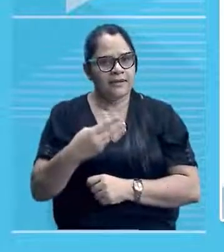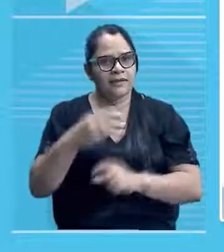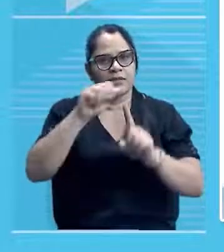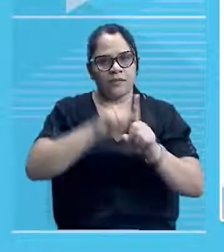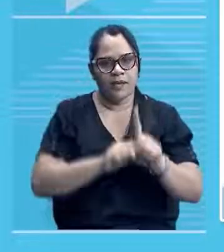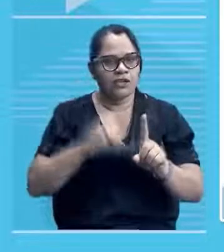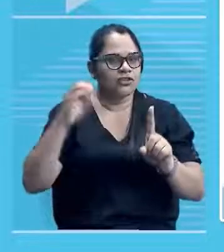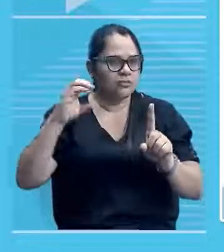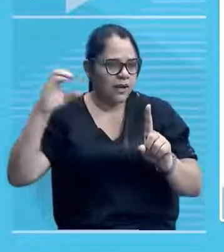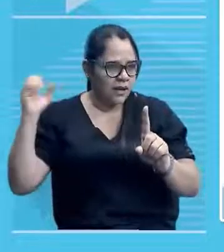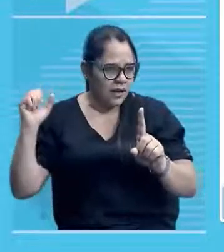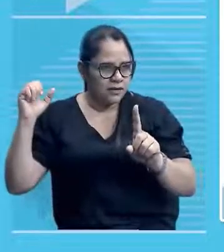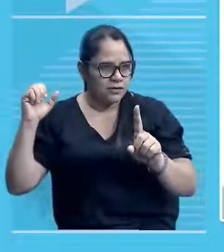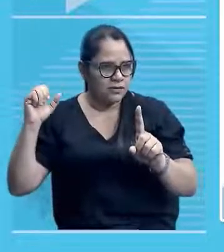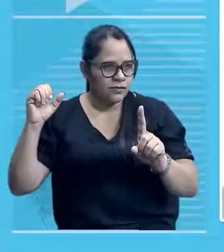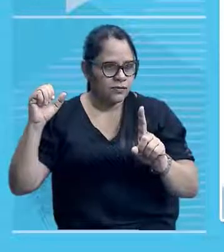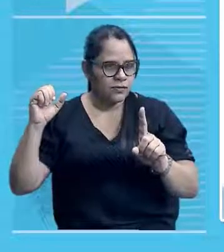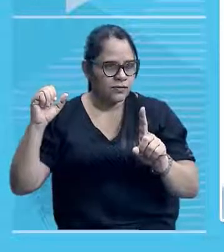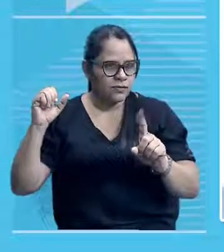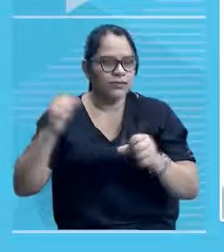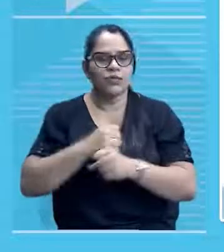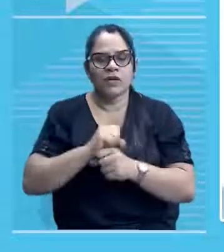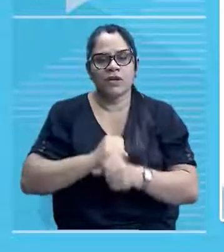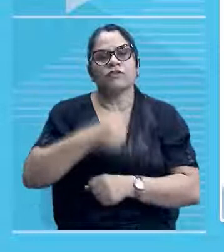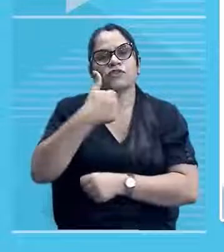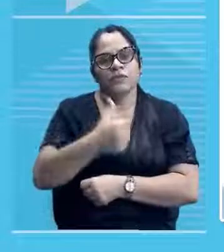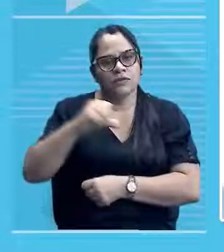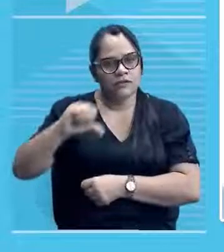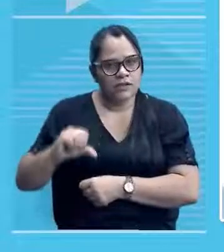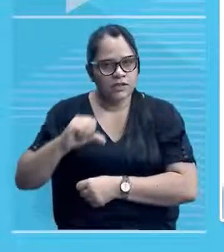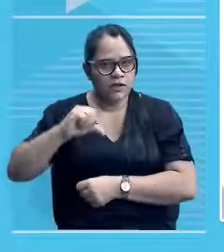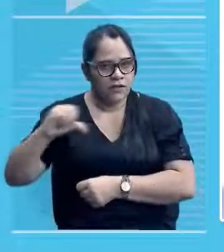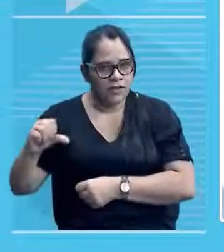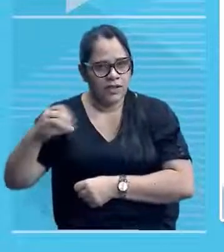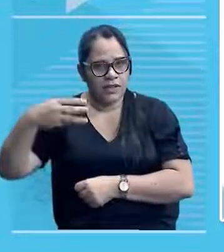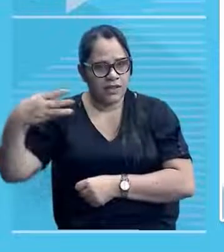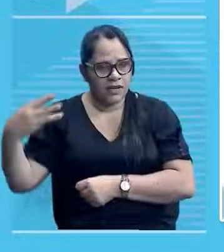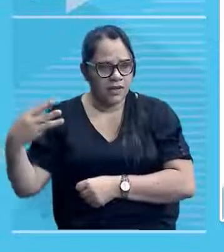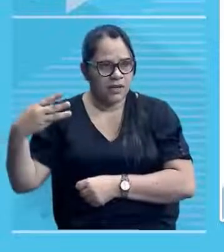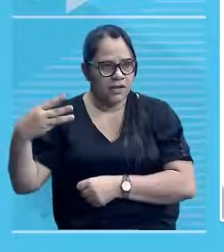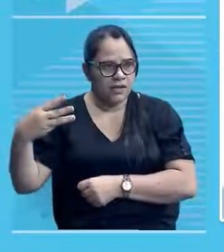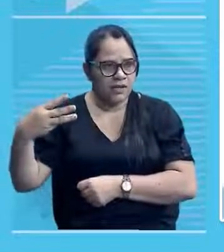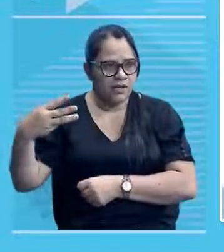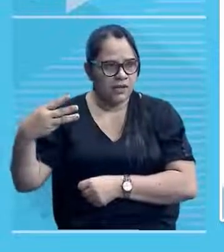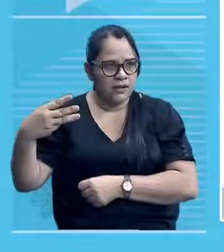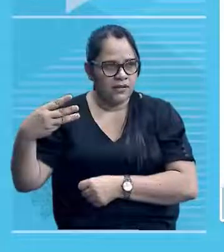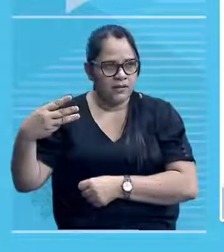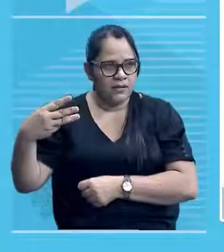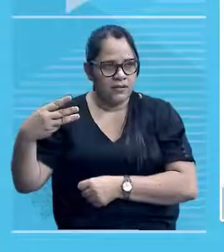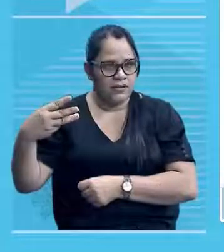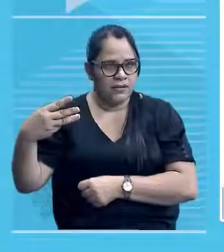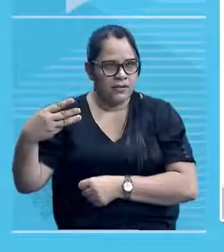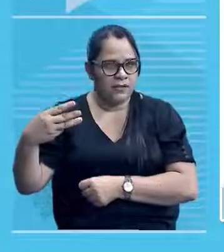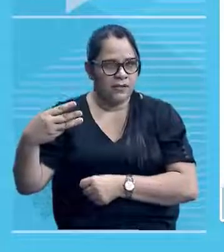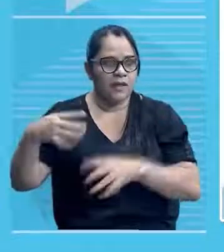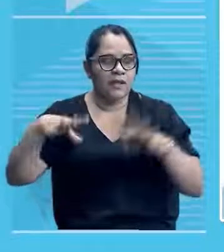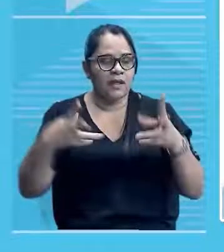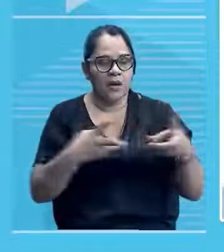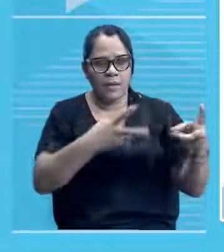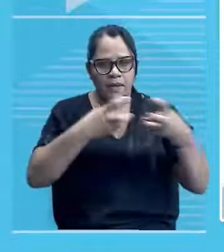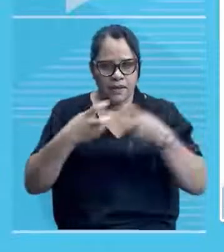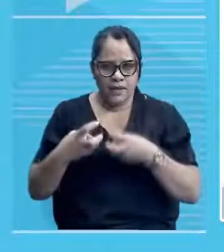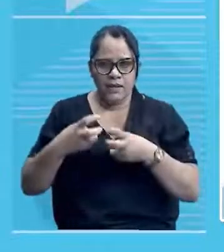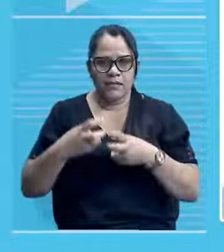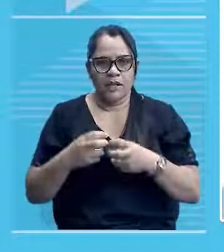Então, observe que foi no dia 13 de março... Não que o Brasil tenha se tornado independente no dia 13 de março, né? Aqui, observe que durante o